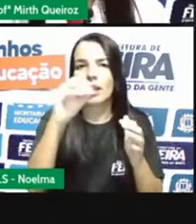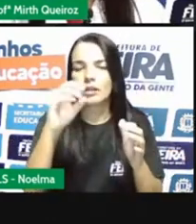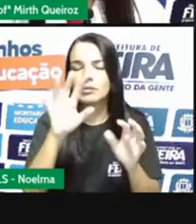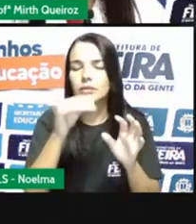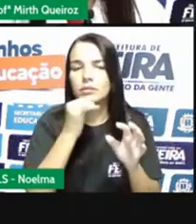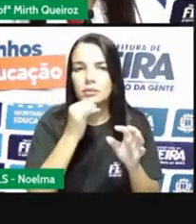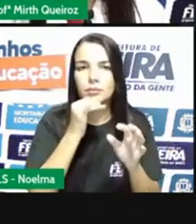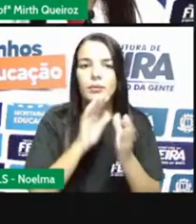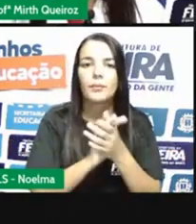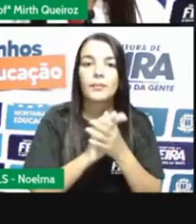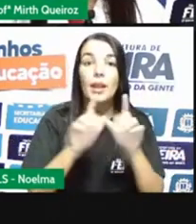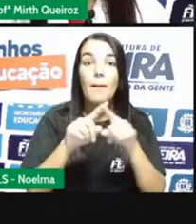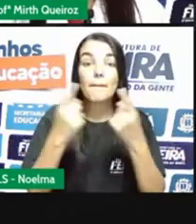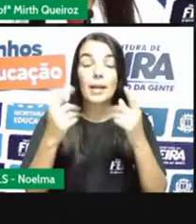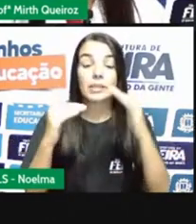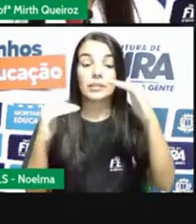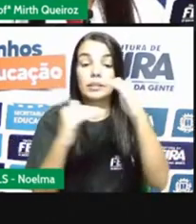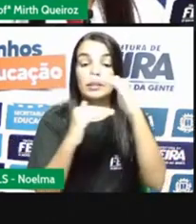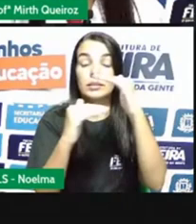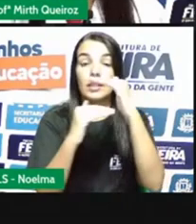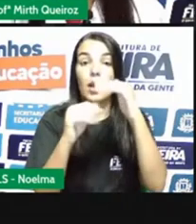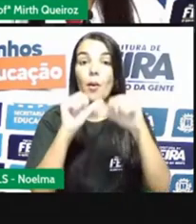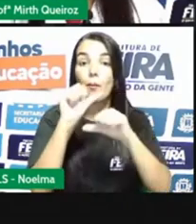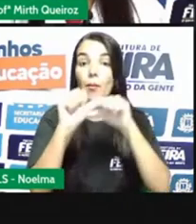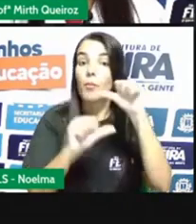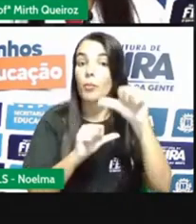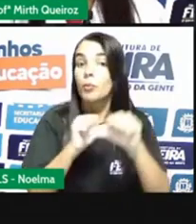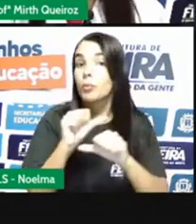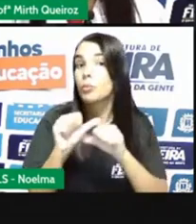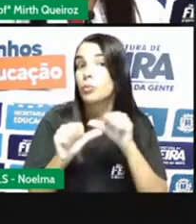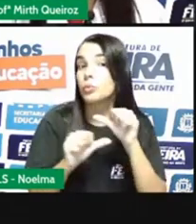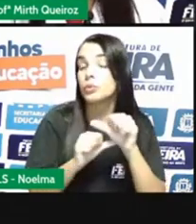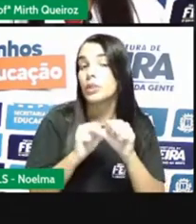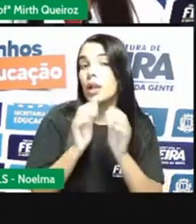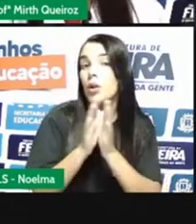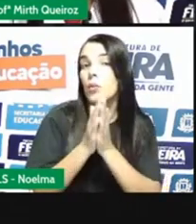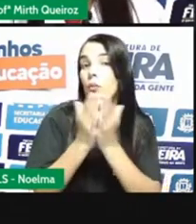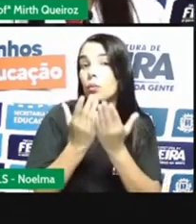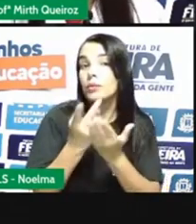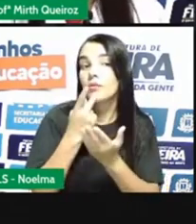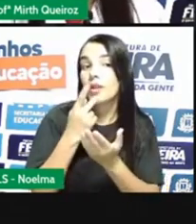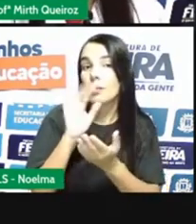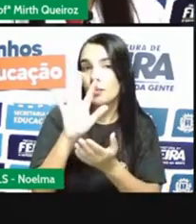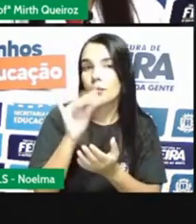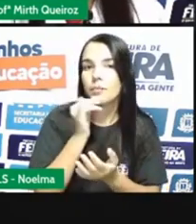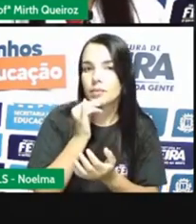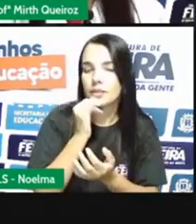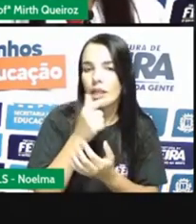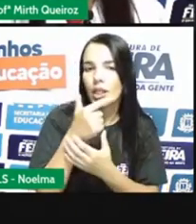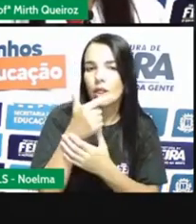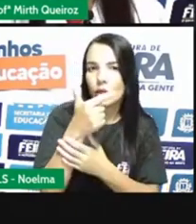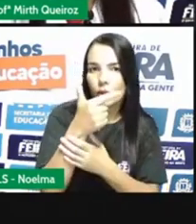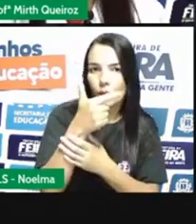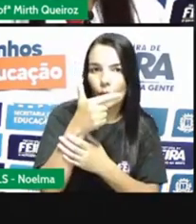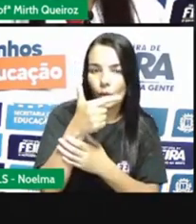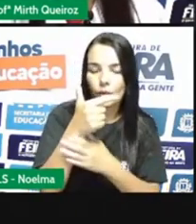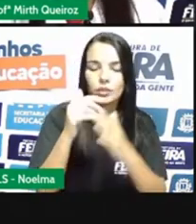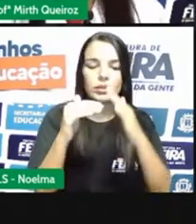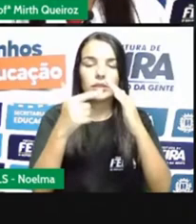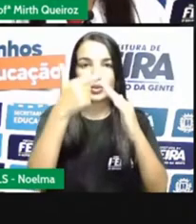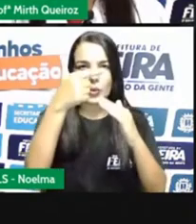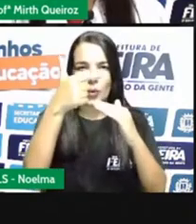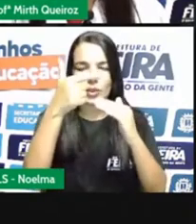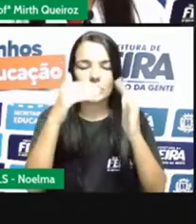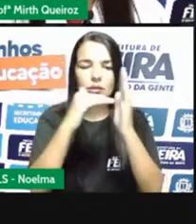assim. Agora, o denominador, ele vai mudar a sua nomenclatura aí, quando a gente for falar. Por exemplo, dois, não é dois, três.